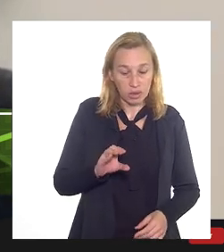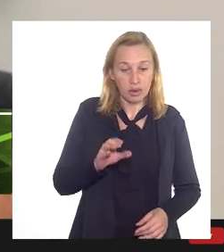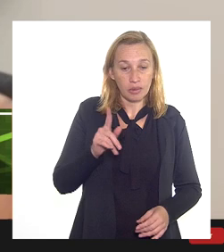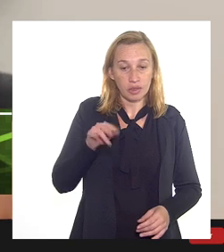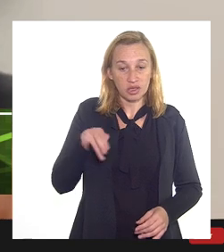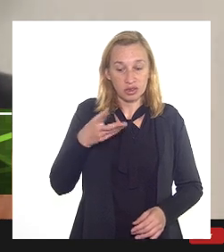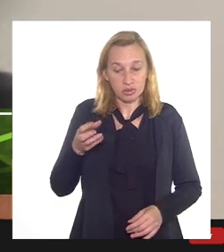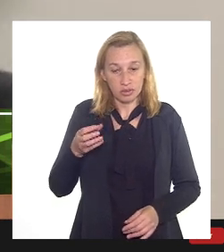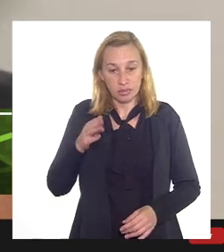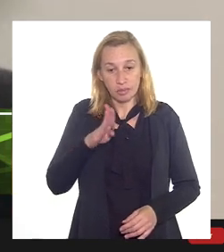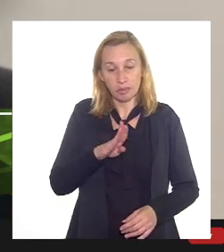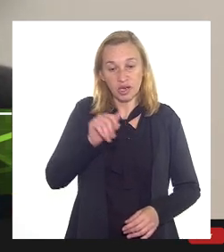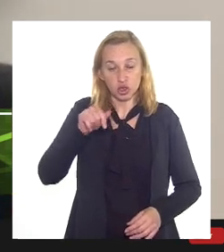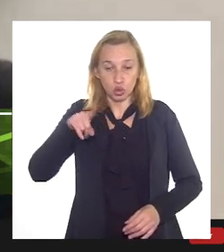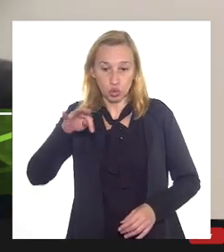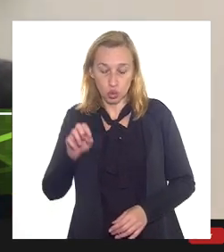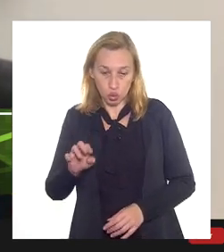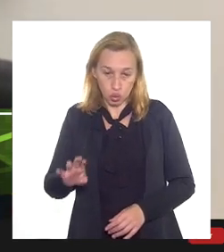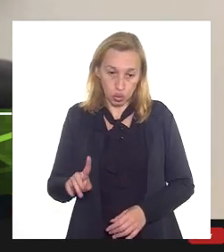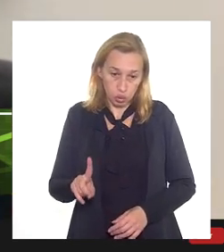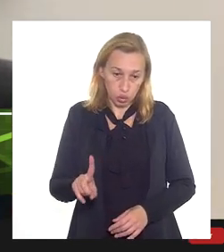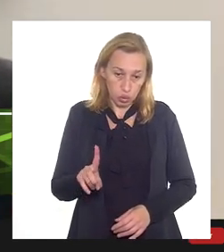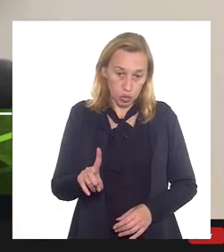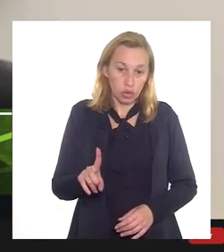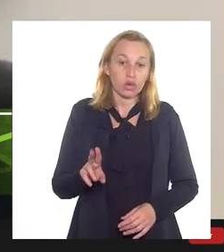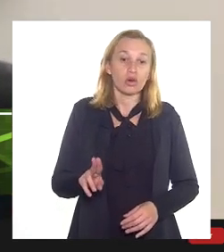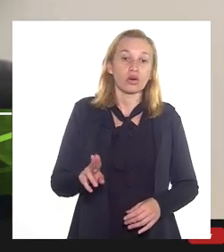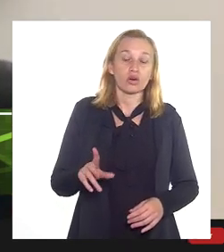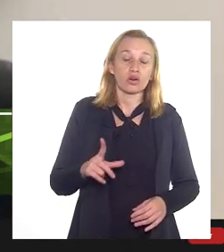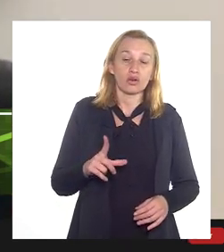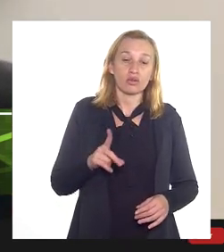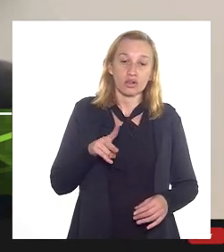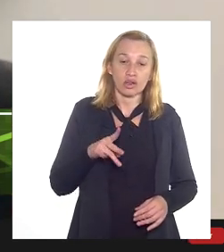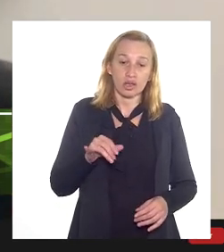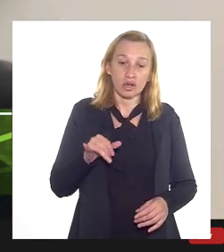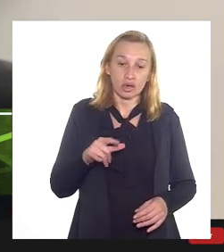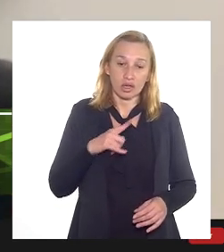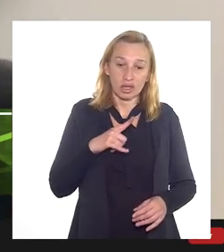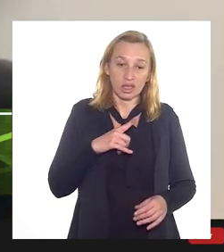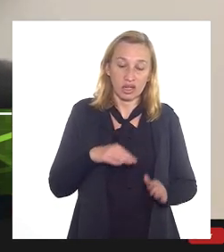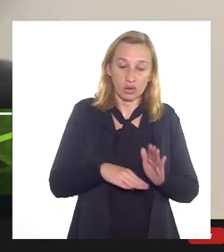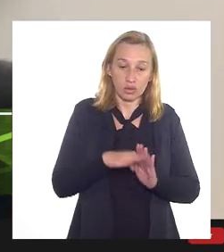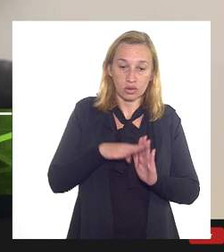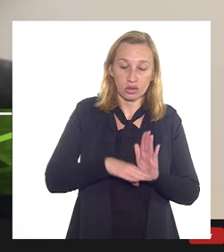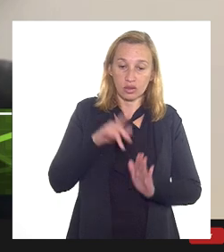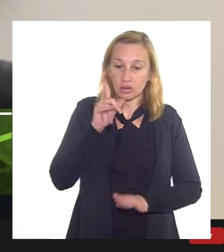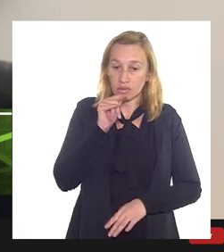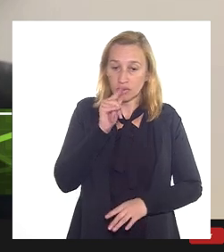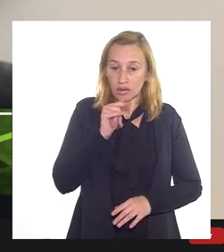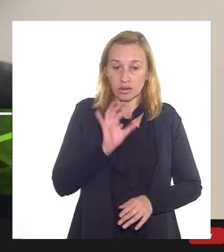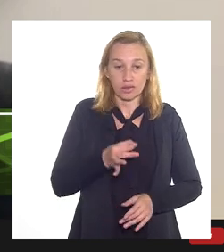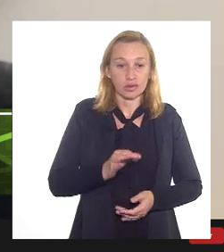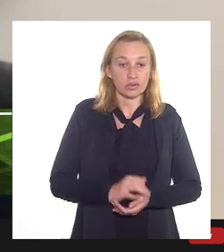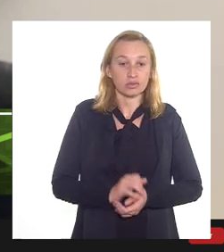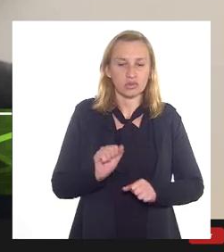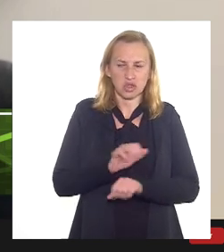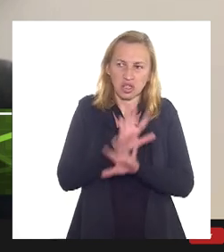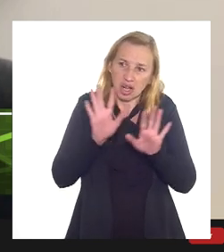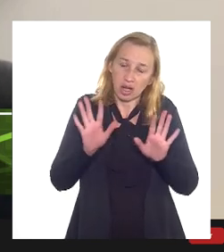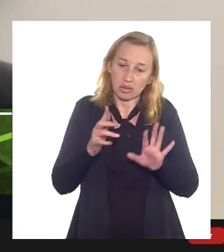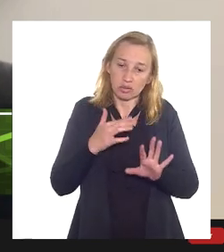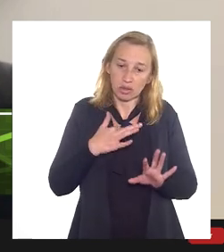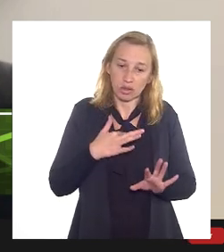conexão da Reduc com o gás lube vai permitir o uso dessa água de reúso. Talvez eu não tenha sido tão claro aí,